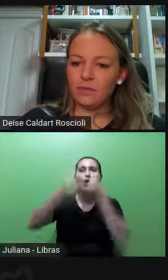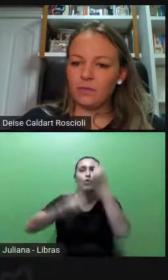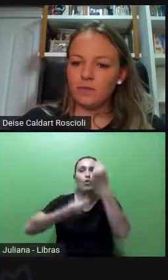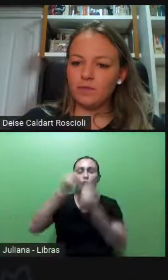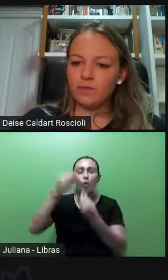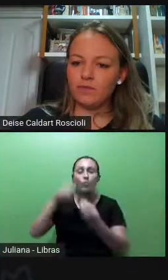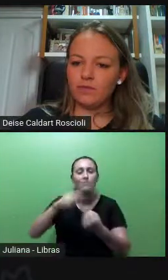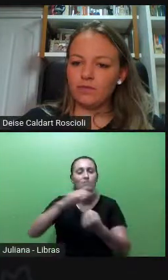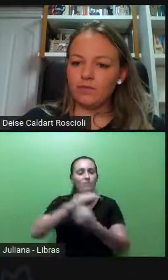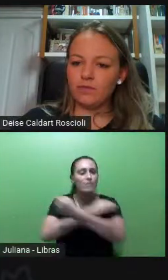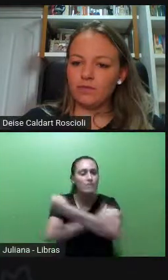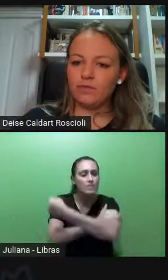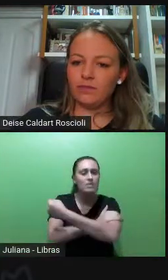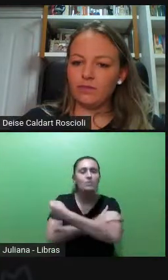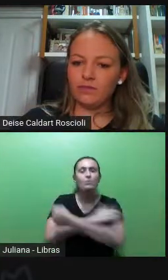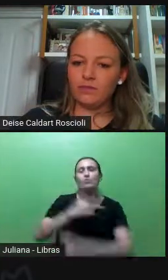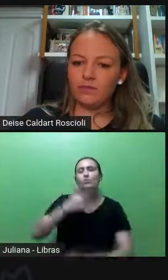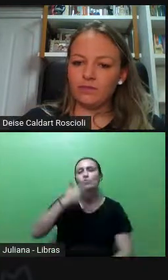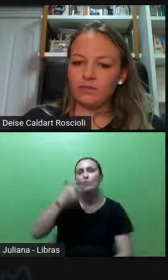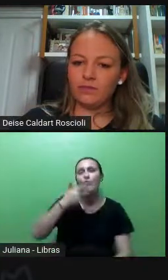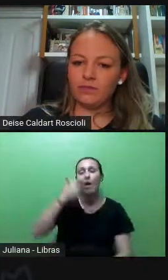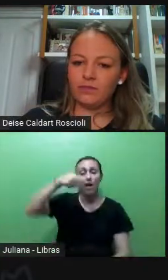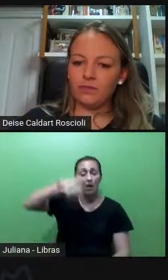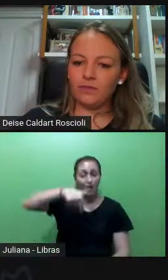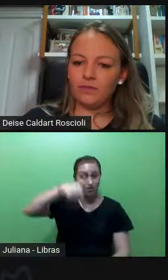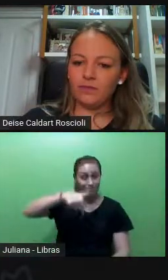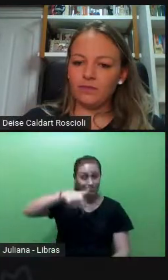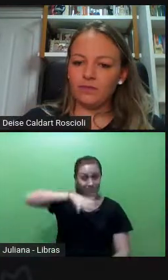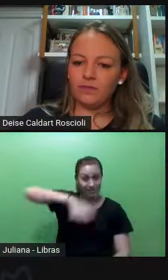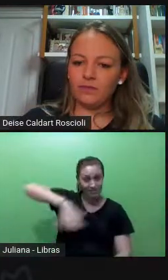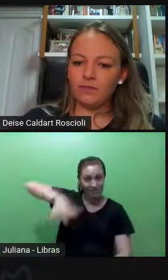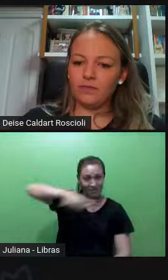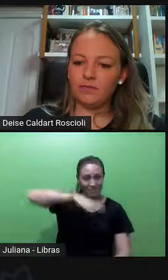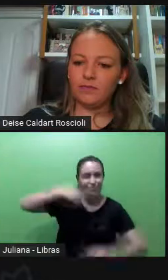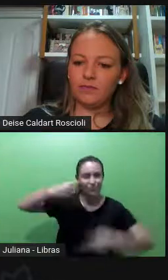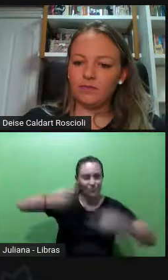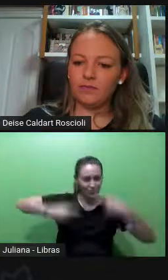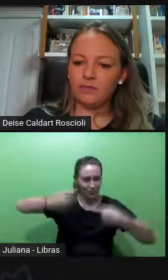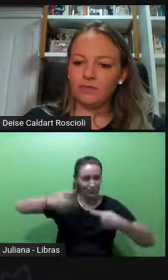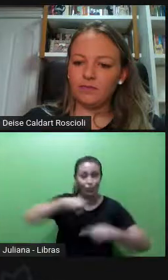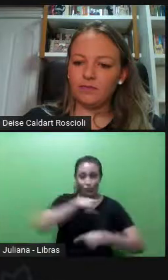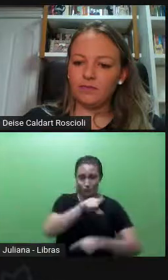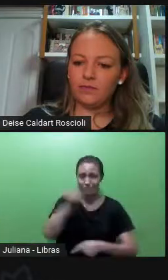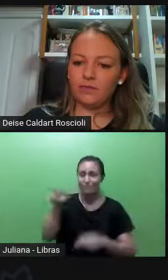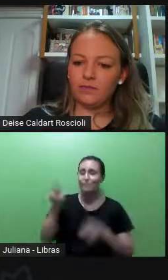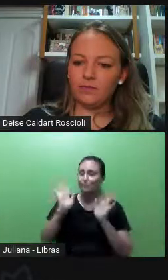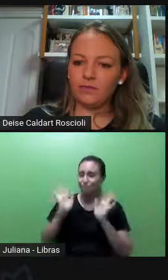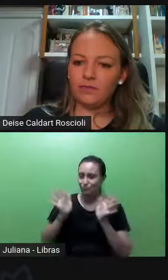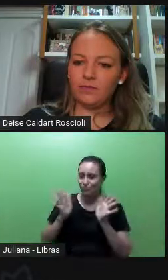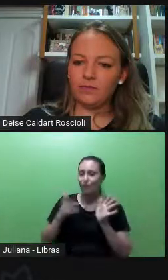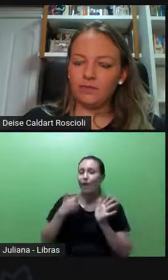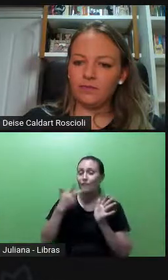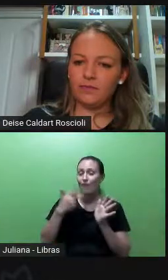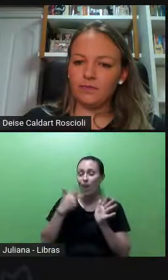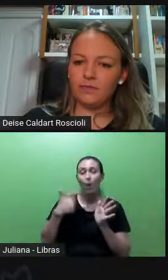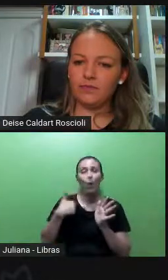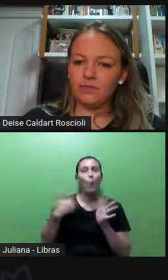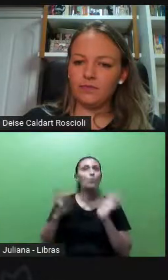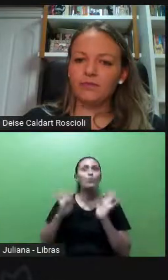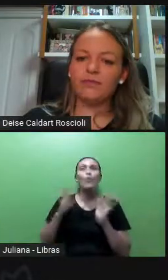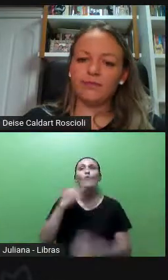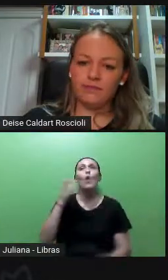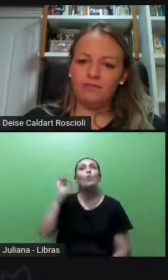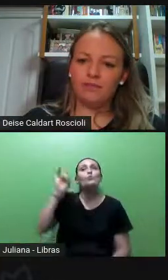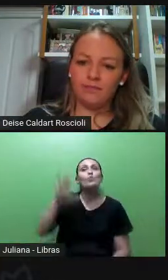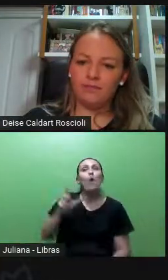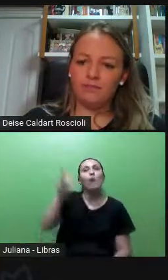e em outras falas aqui do circuito diversifica, o pessoal já trouxe isso, né, não falo em feminismo, eu não falo de um único feminismo, há